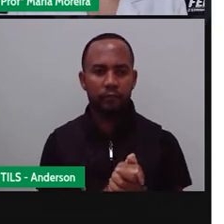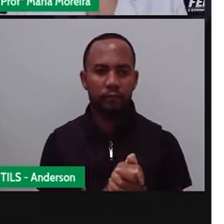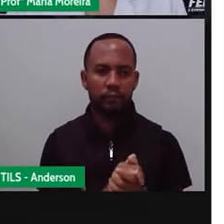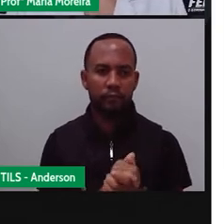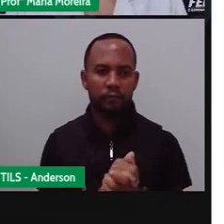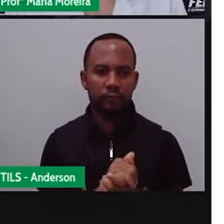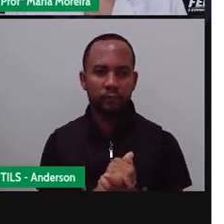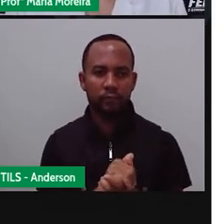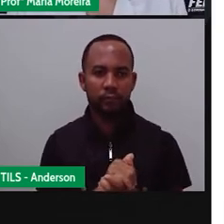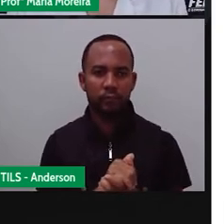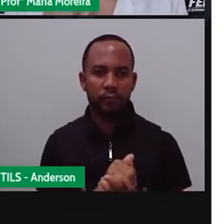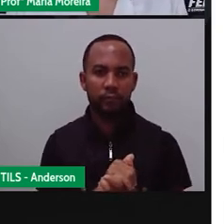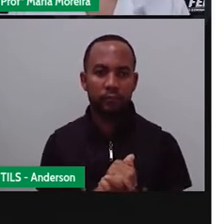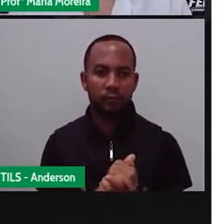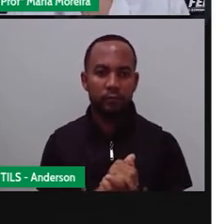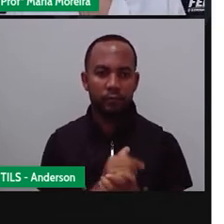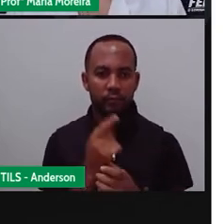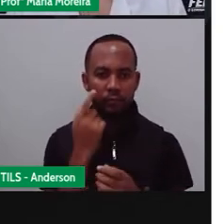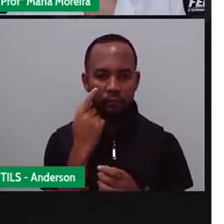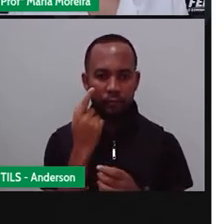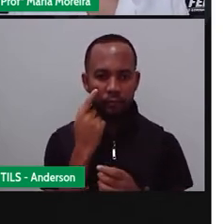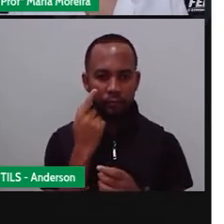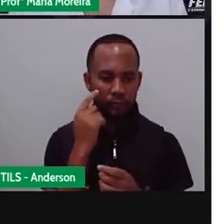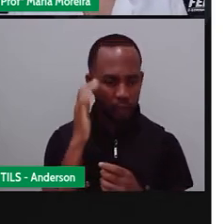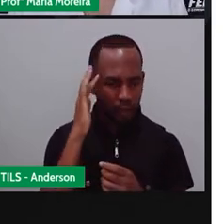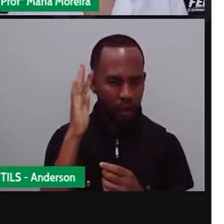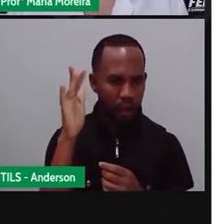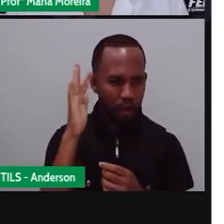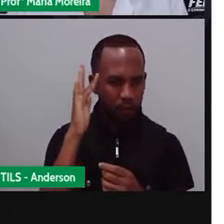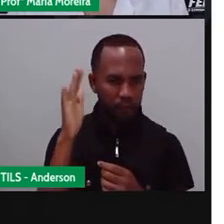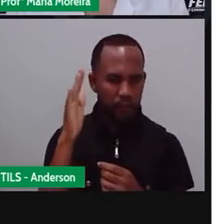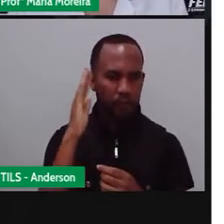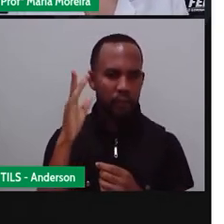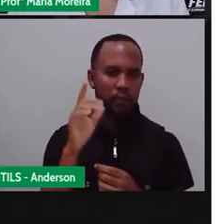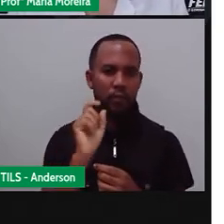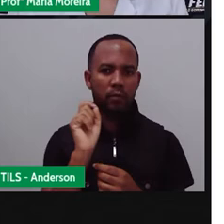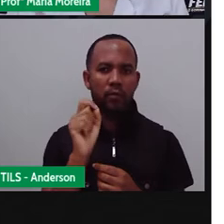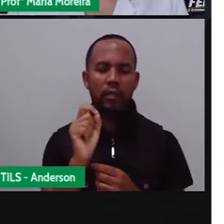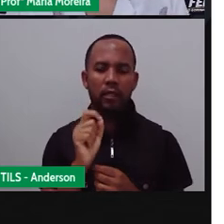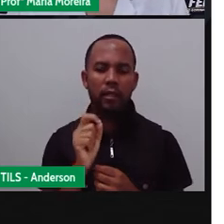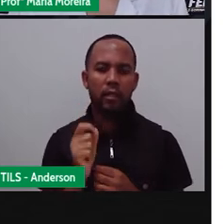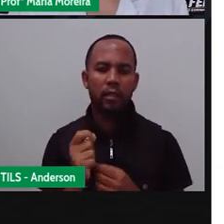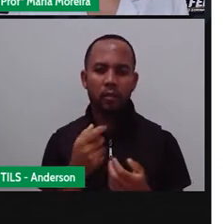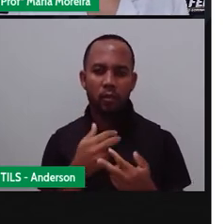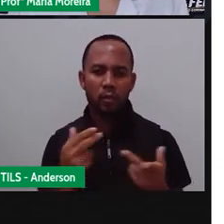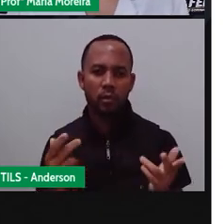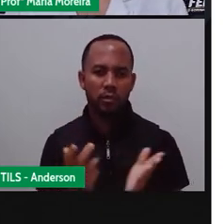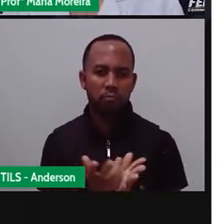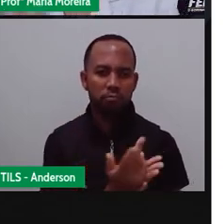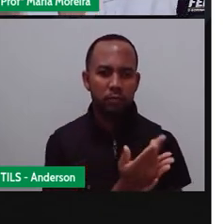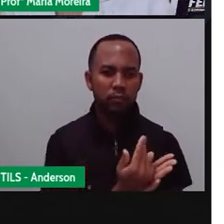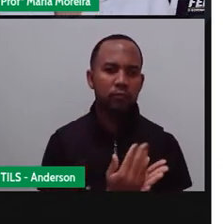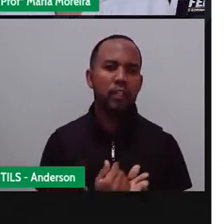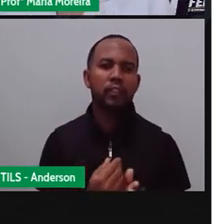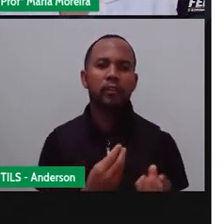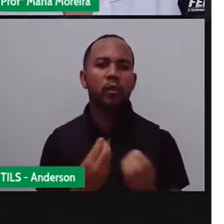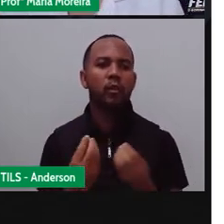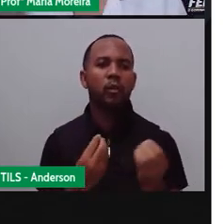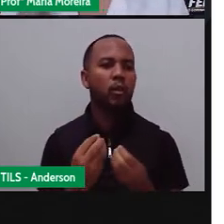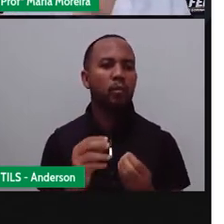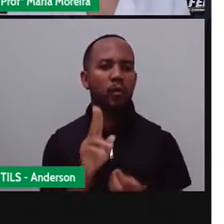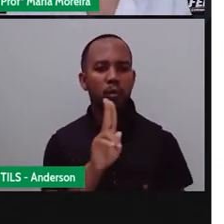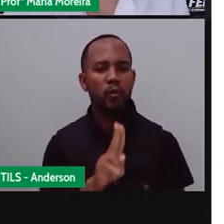Derivadas dessa daí. E aí, uma reflexão aqui para vocês. Nas obras de arte lá de Romero Brito, ele usa mais cores